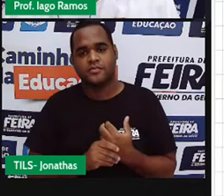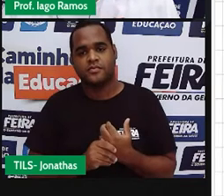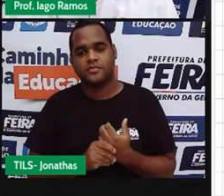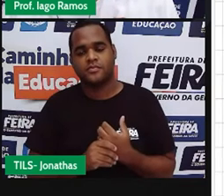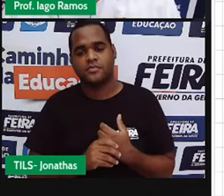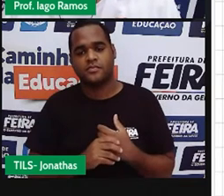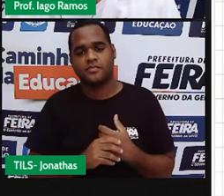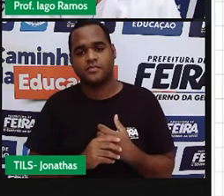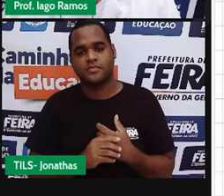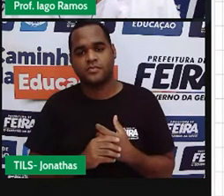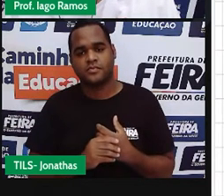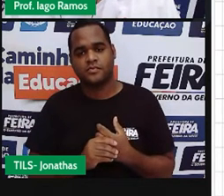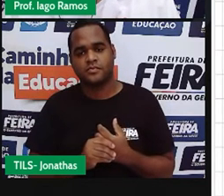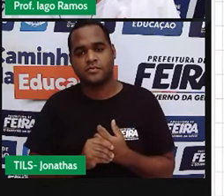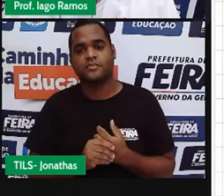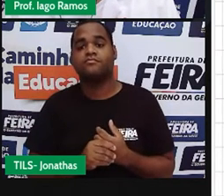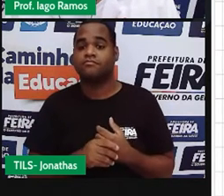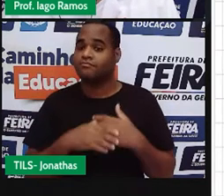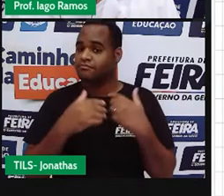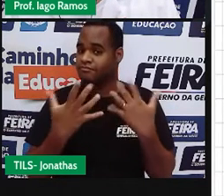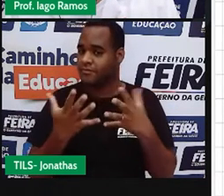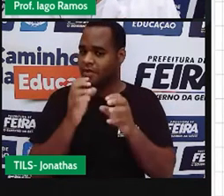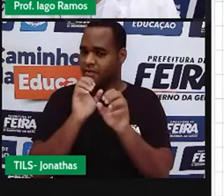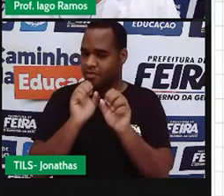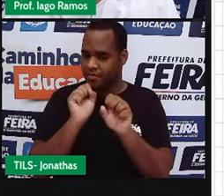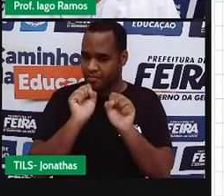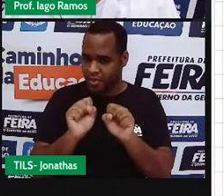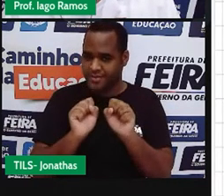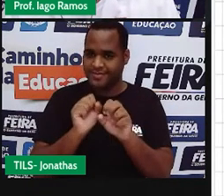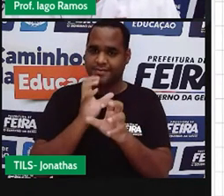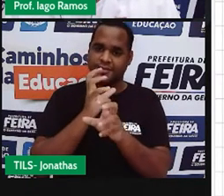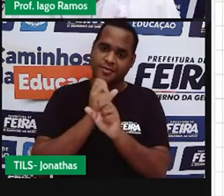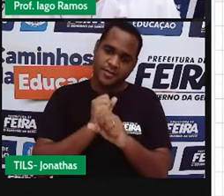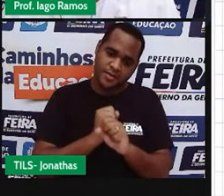Ah, então já tem duas formas de construir o poço.